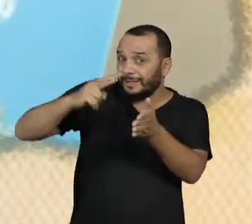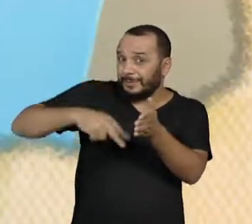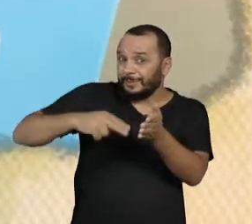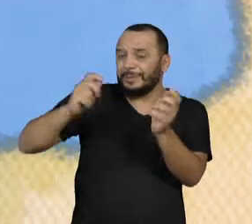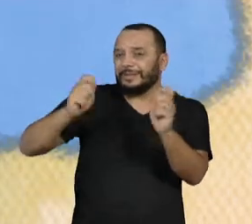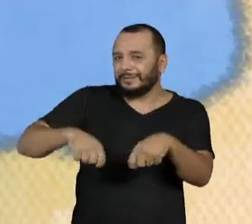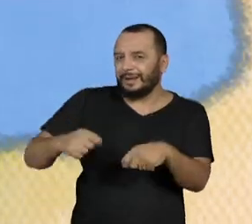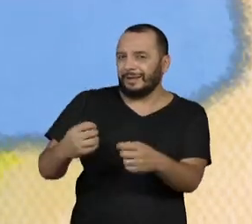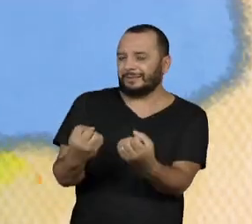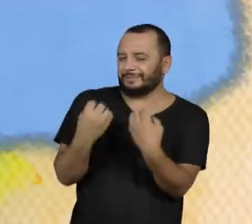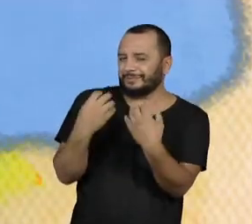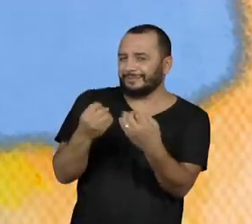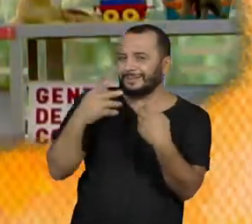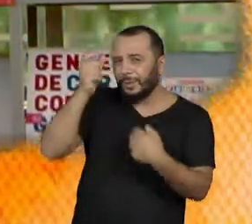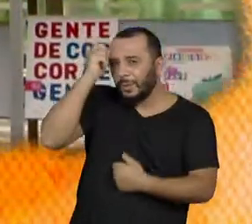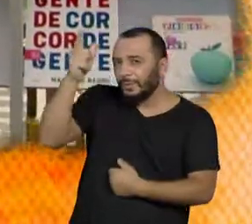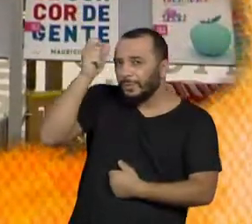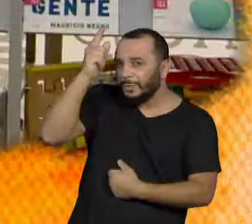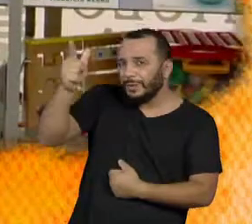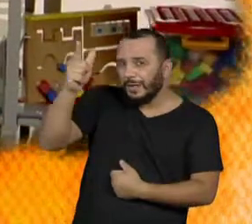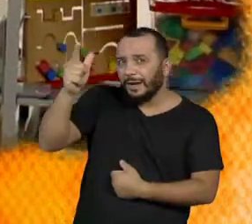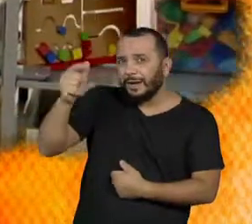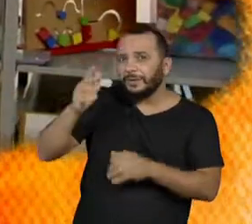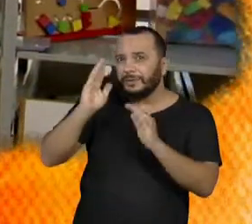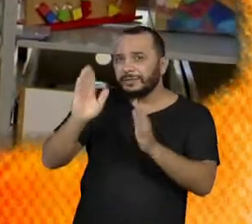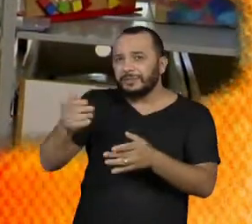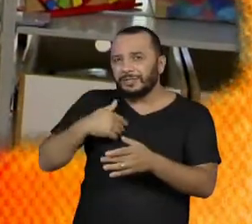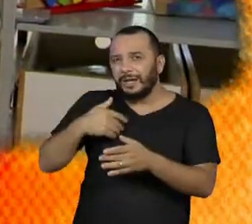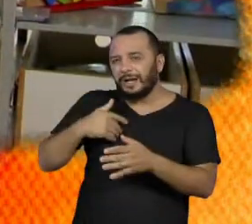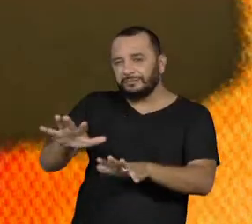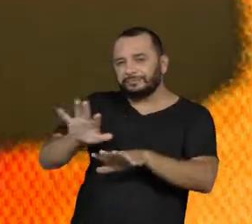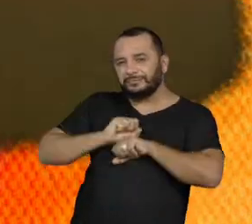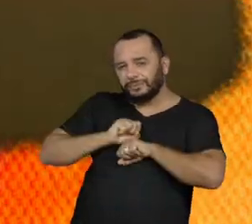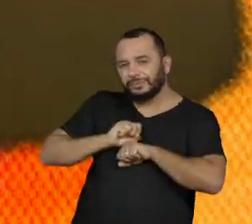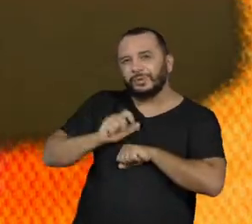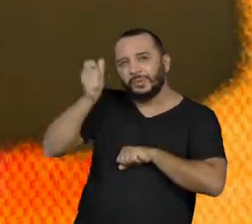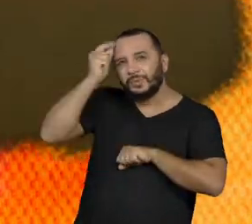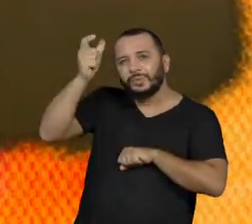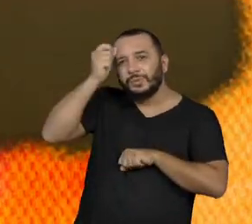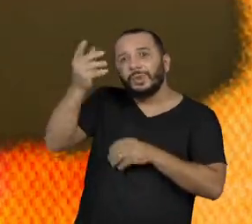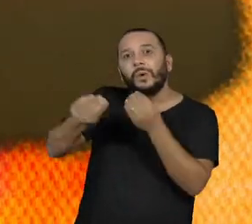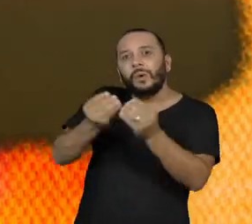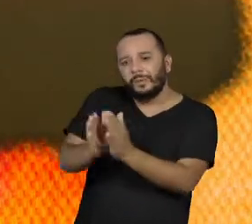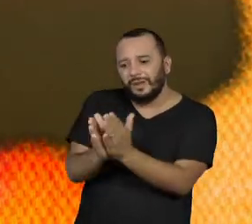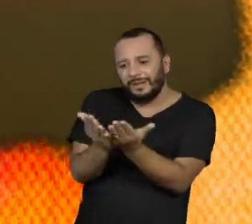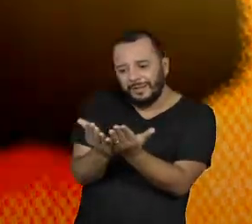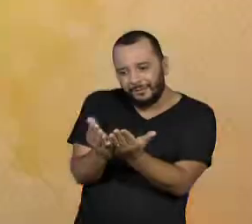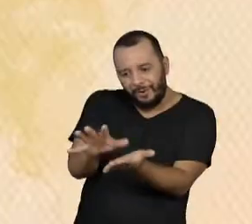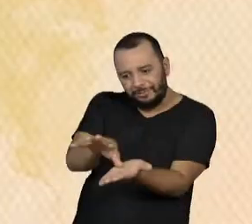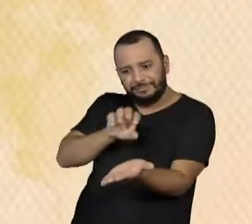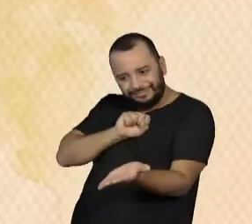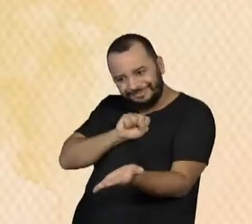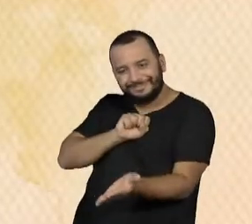ensinamentos culturais e lugar de aquisição de cultura é um lugar de livros.